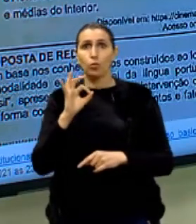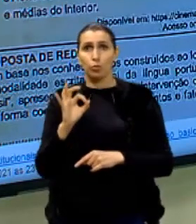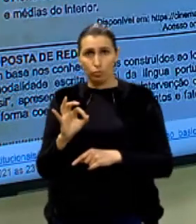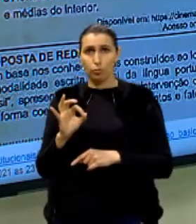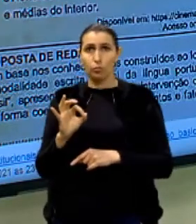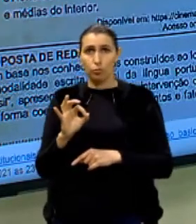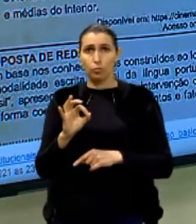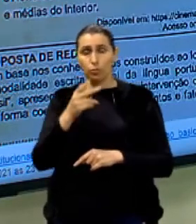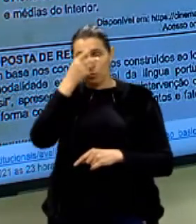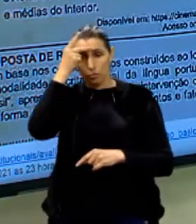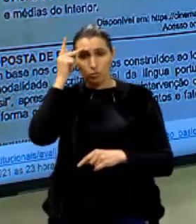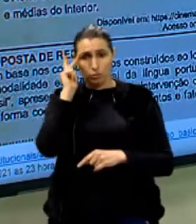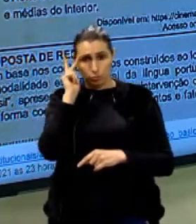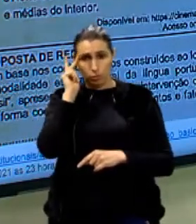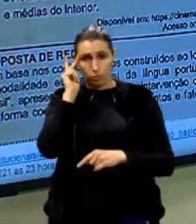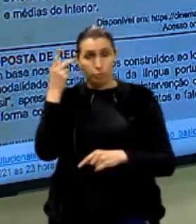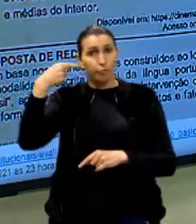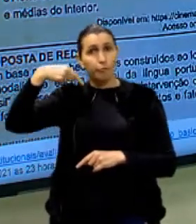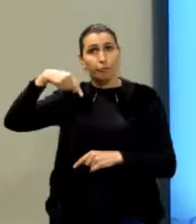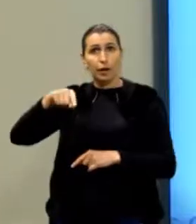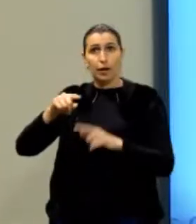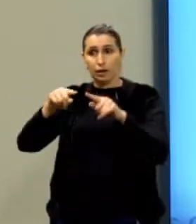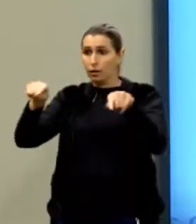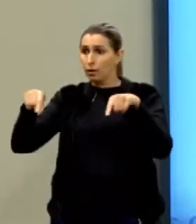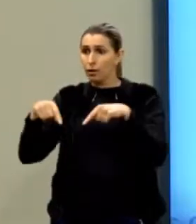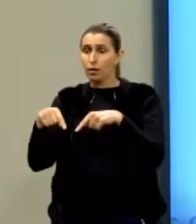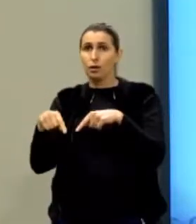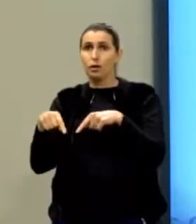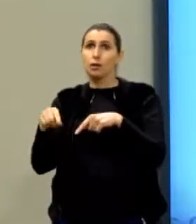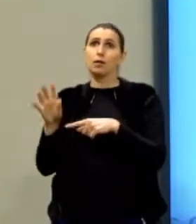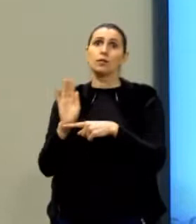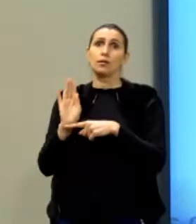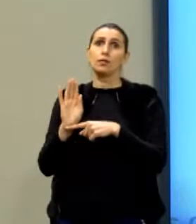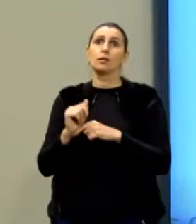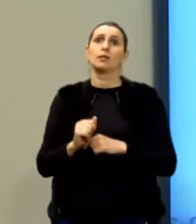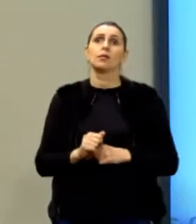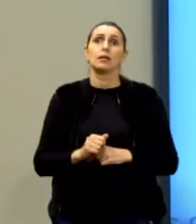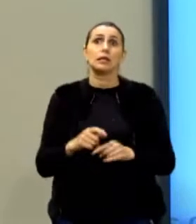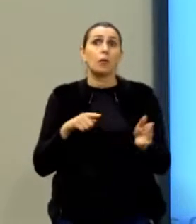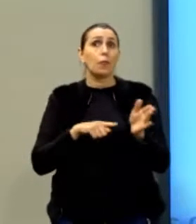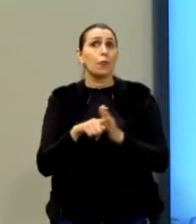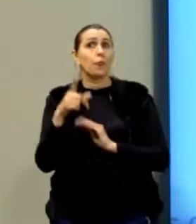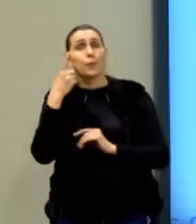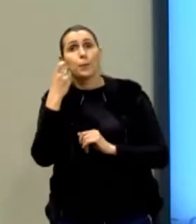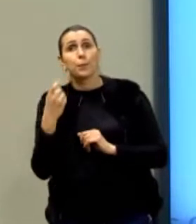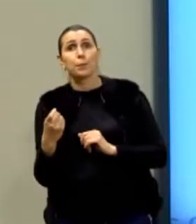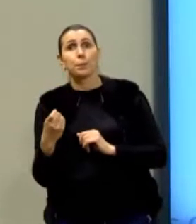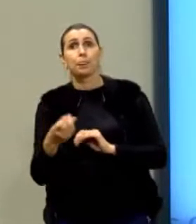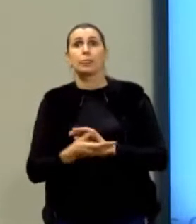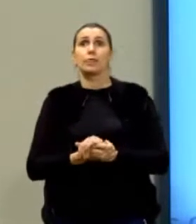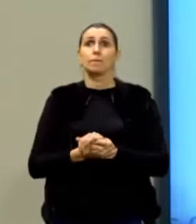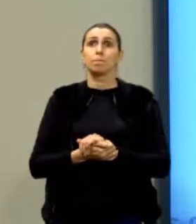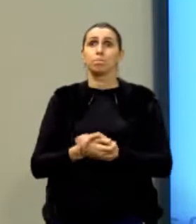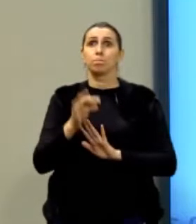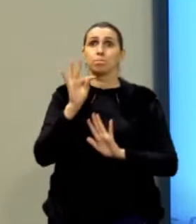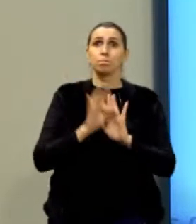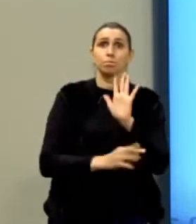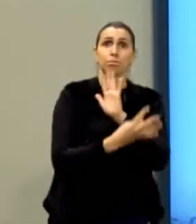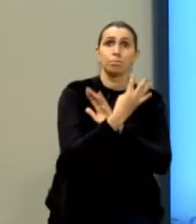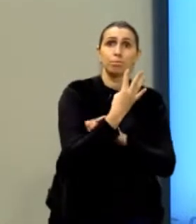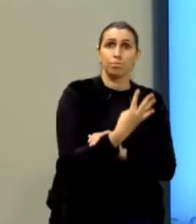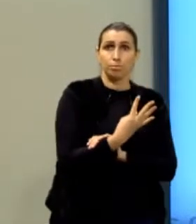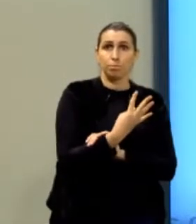das pessoas frequentam o cinema? Essa é uma pergunta muito interessante. Texto 4.